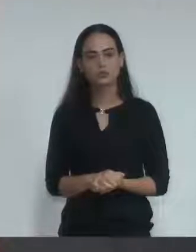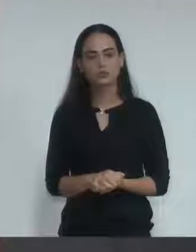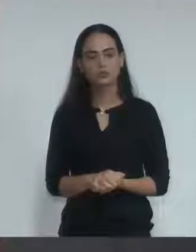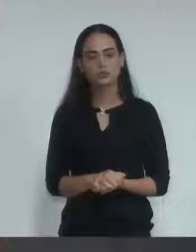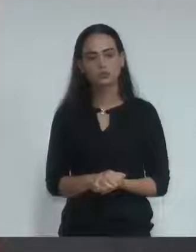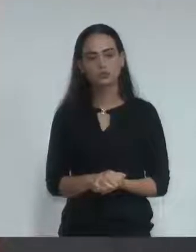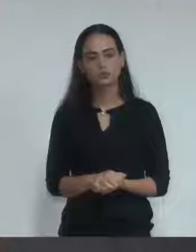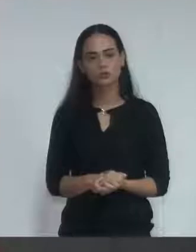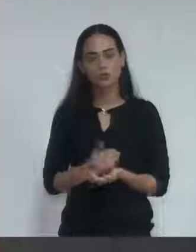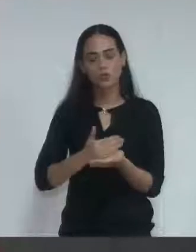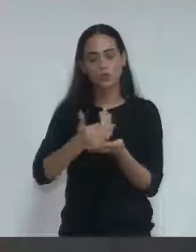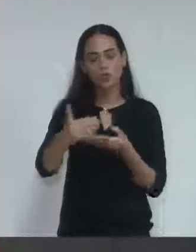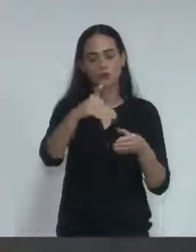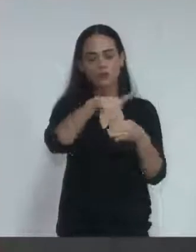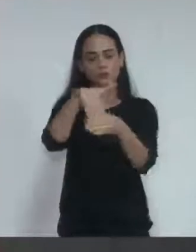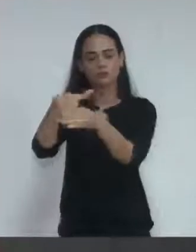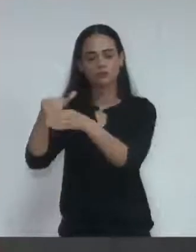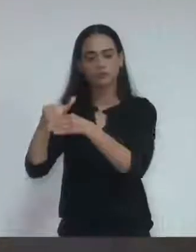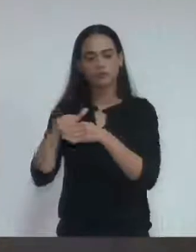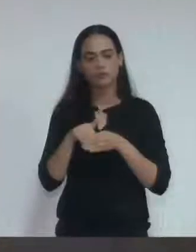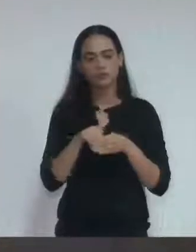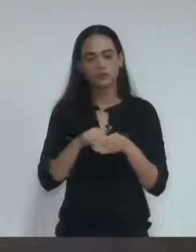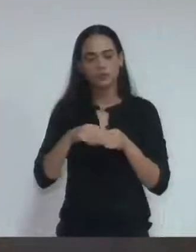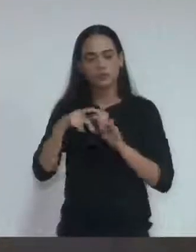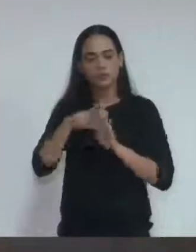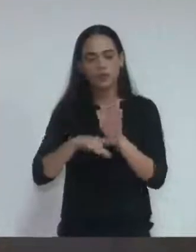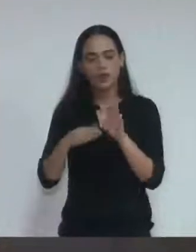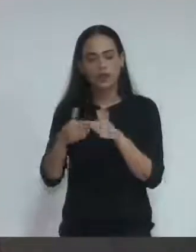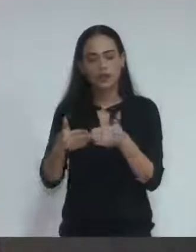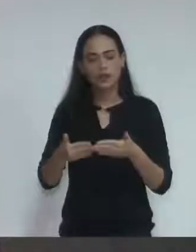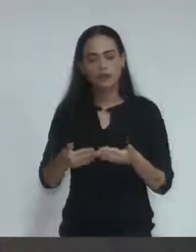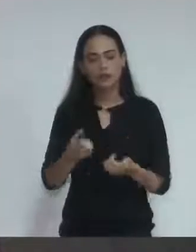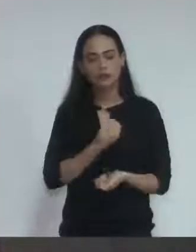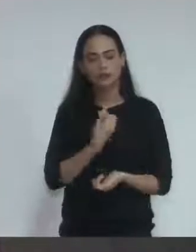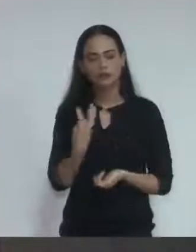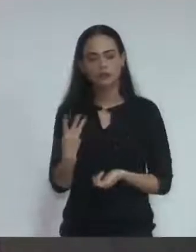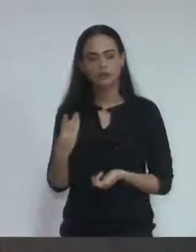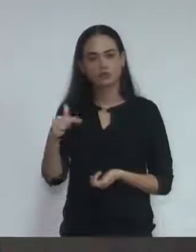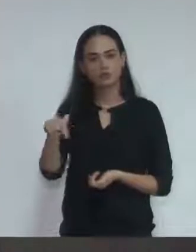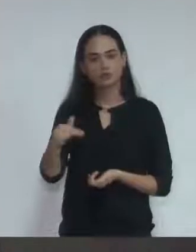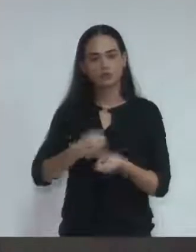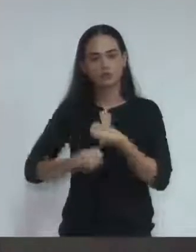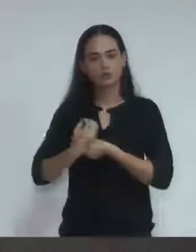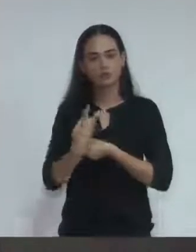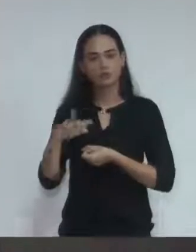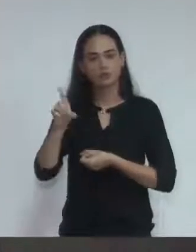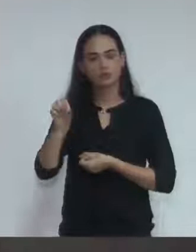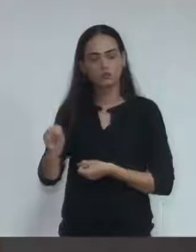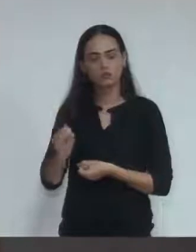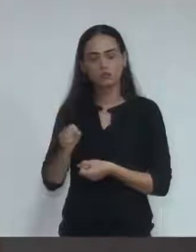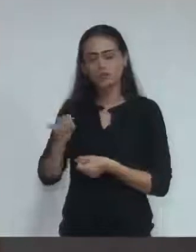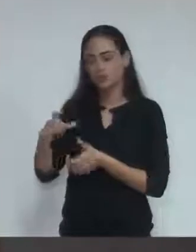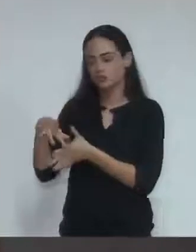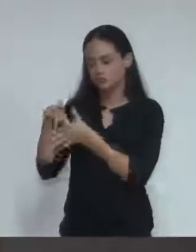Está em votação o requerimento número 38 de 2018. Se alguma das lideranças quiserem encaminhá-lo, não havendo nenhuma